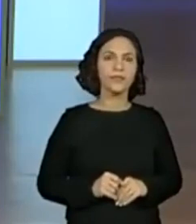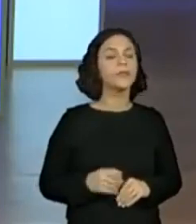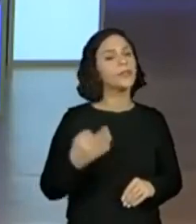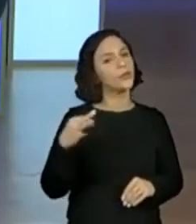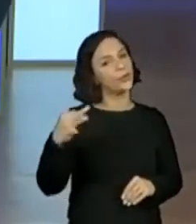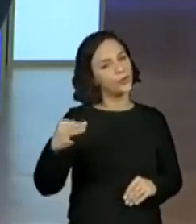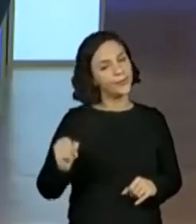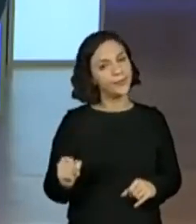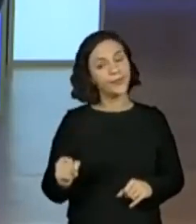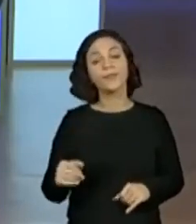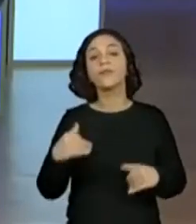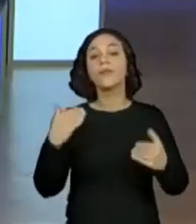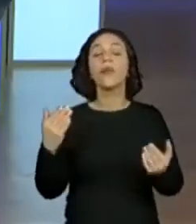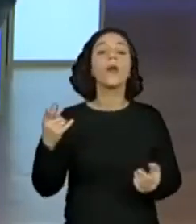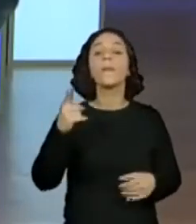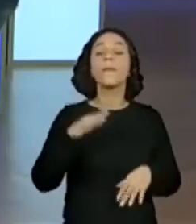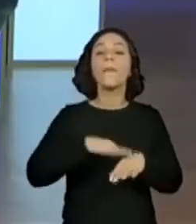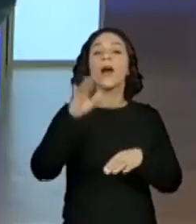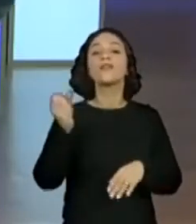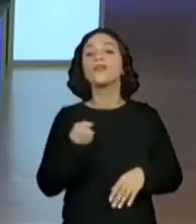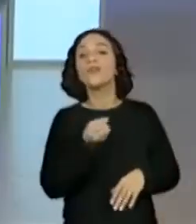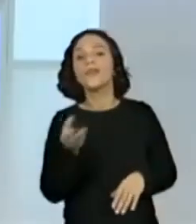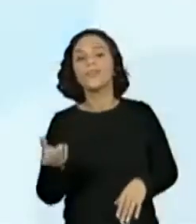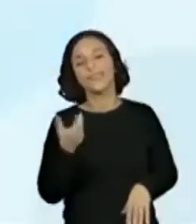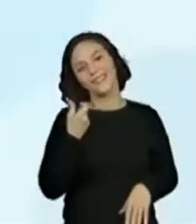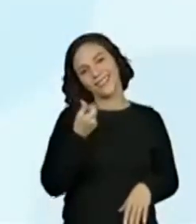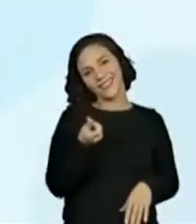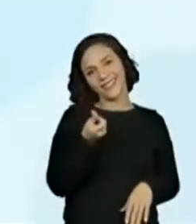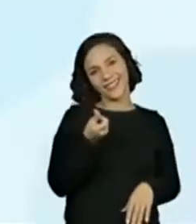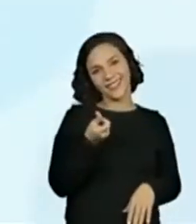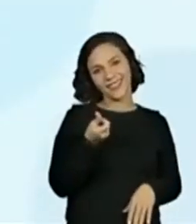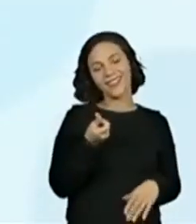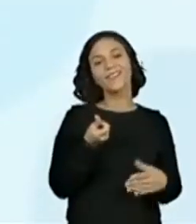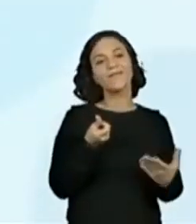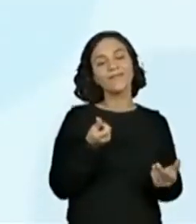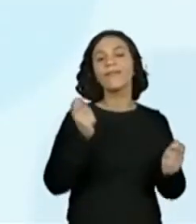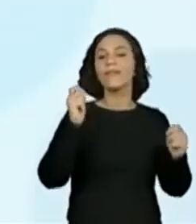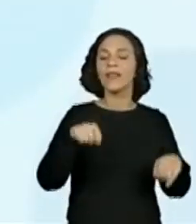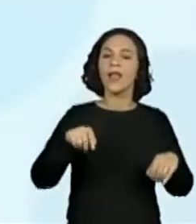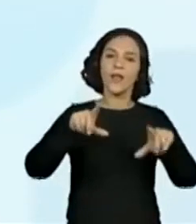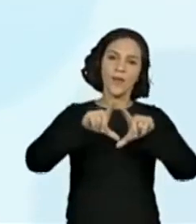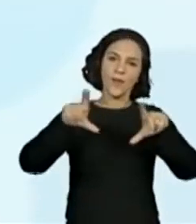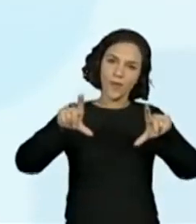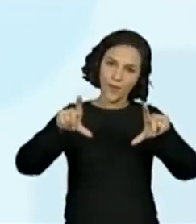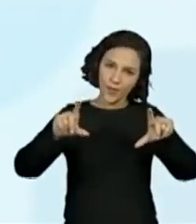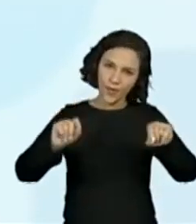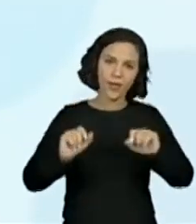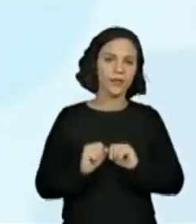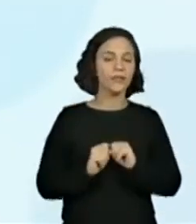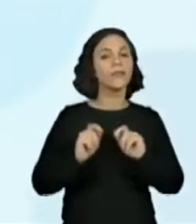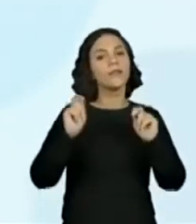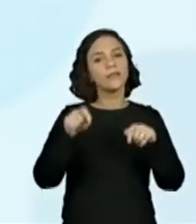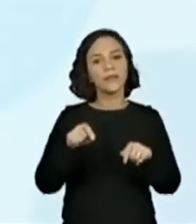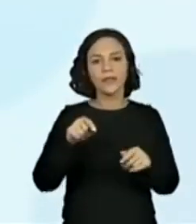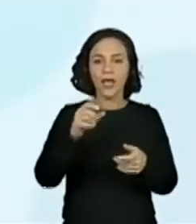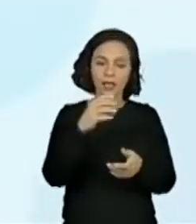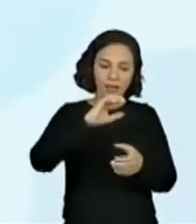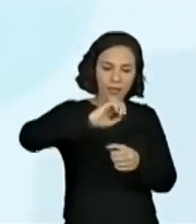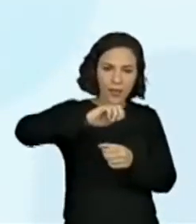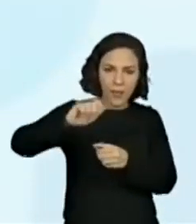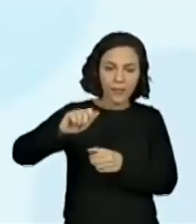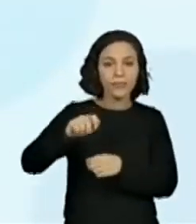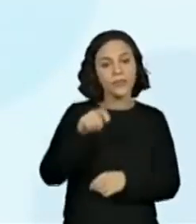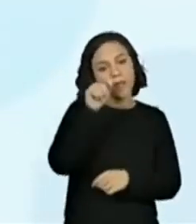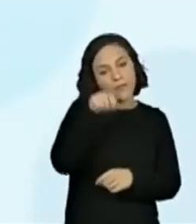Isso. Então, quantas a mais? Seis. Seis, dá para fazer no quadro, dá para fazer com a tampinha, dá para ir tirando, dá para